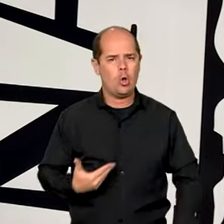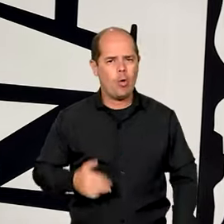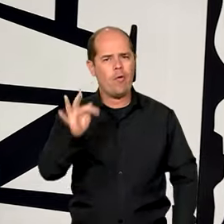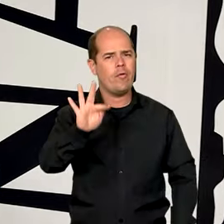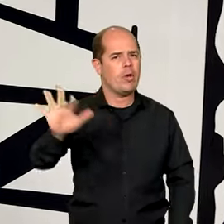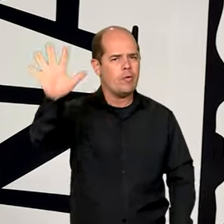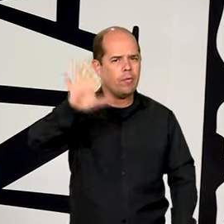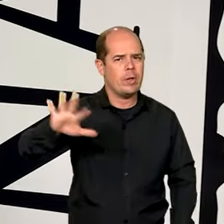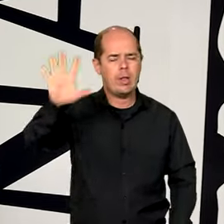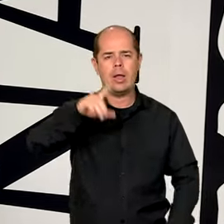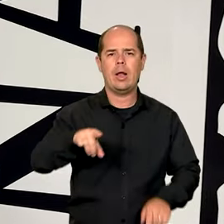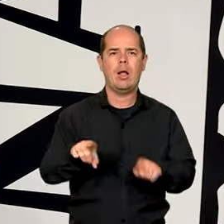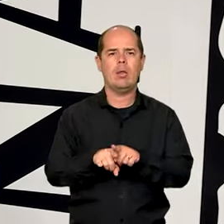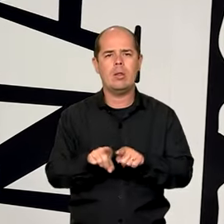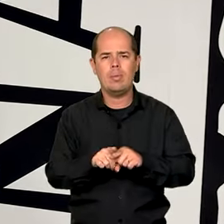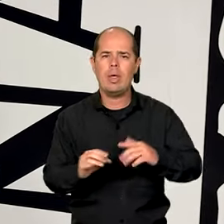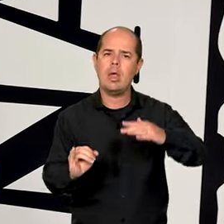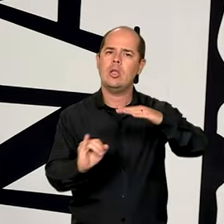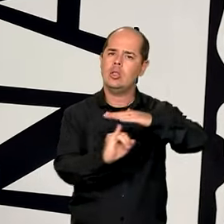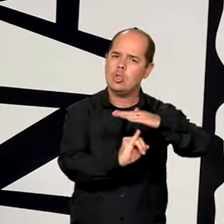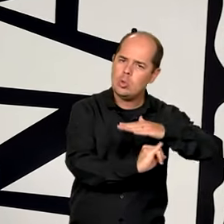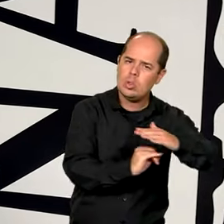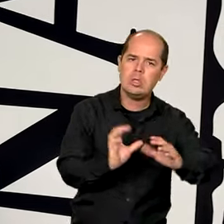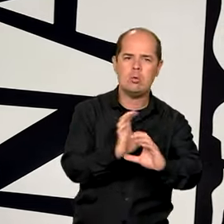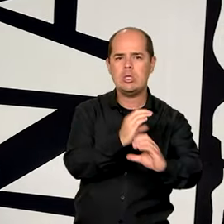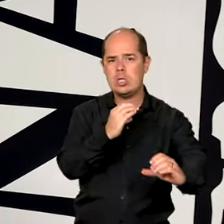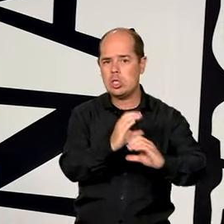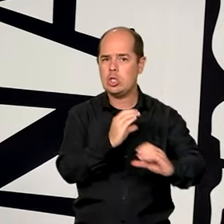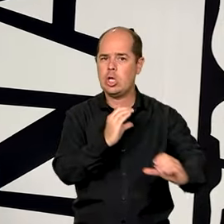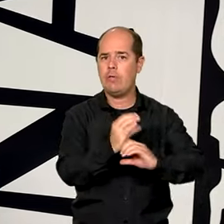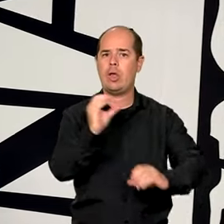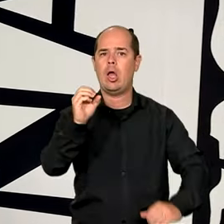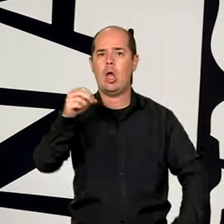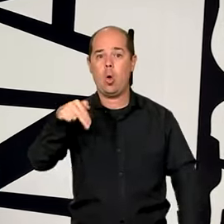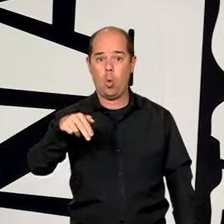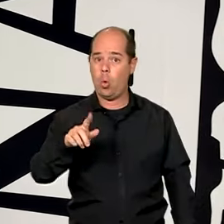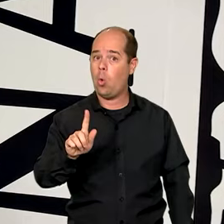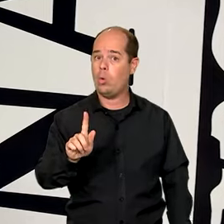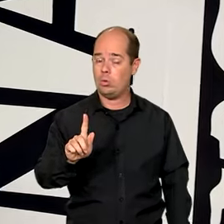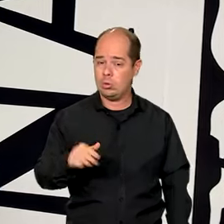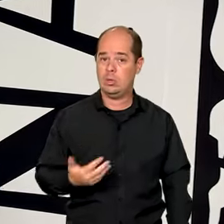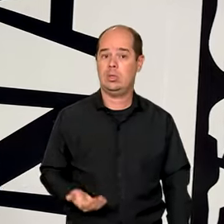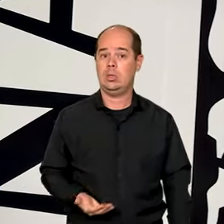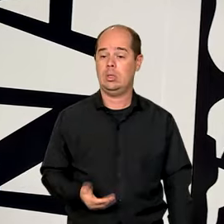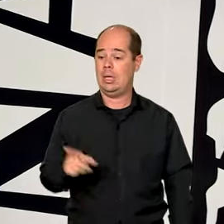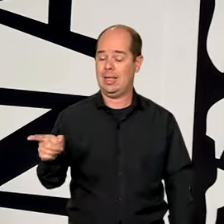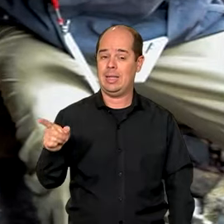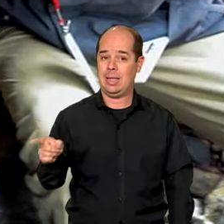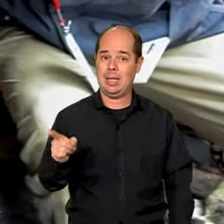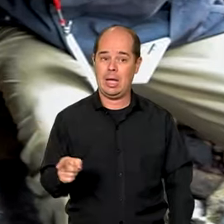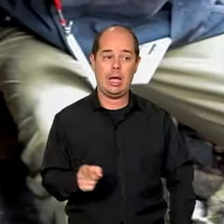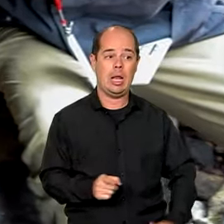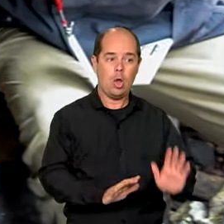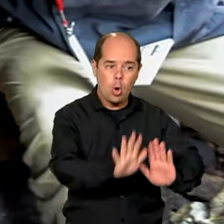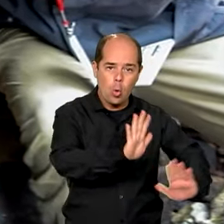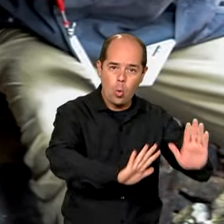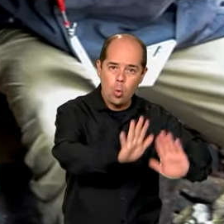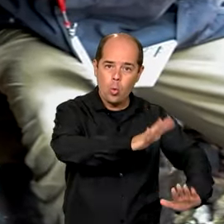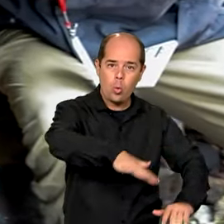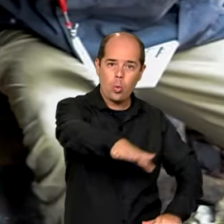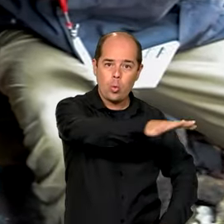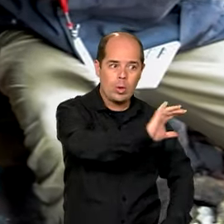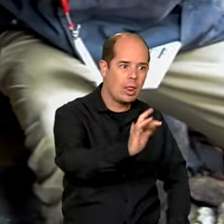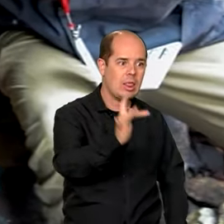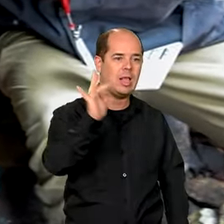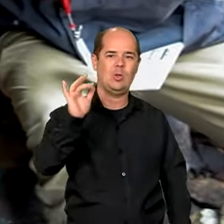científicas e organizações não governamentais que trabalham em prol da preservação do patrimônio cultural brasileiro. Essa é a segunda